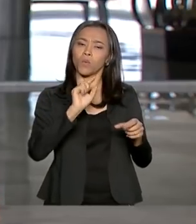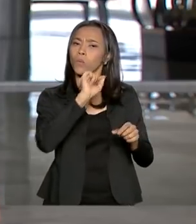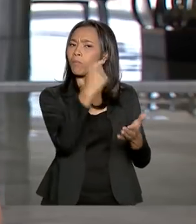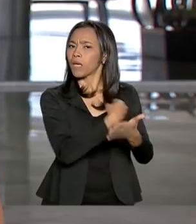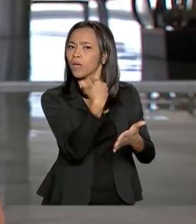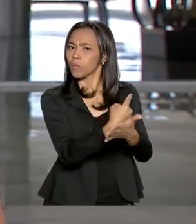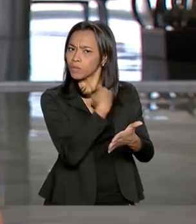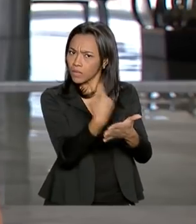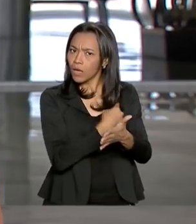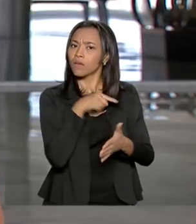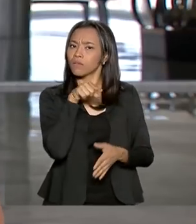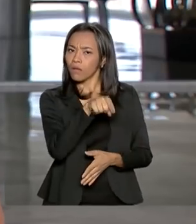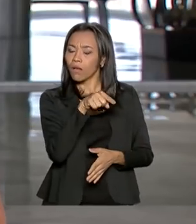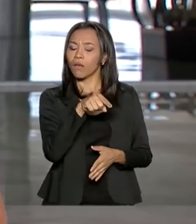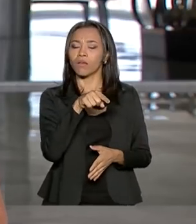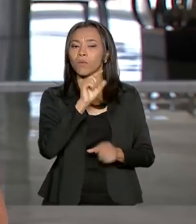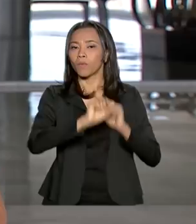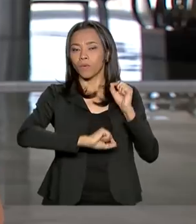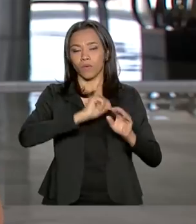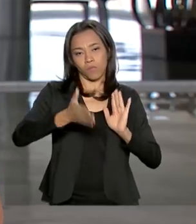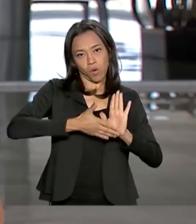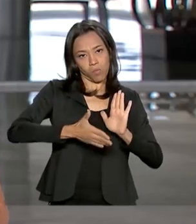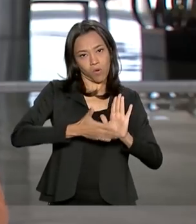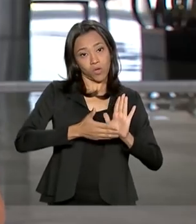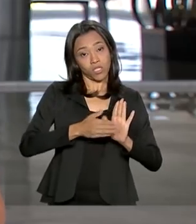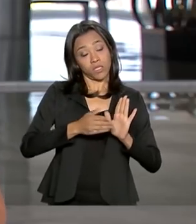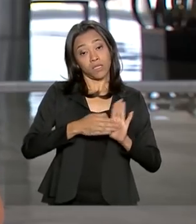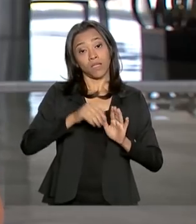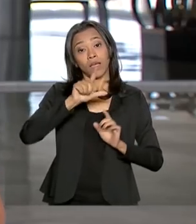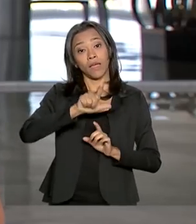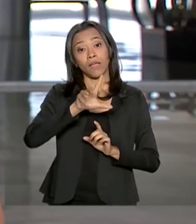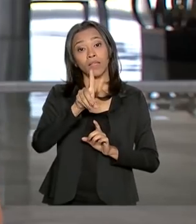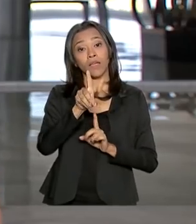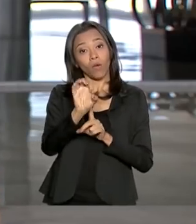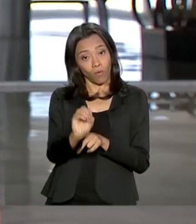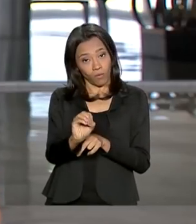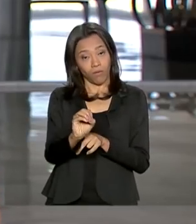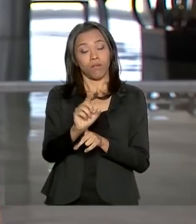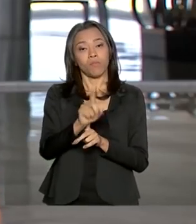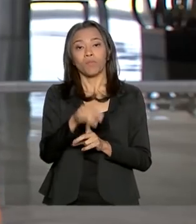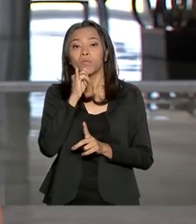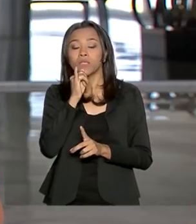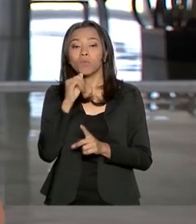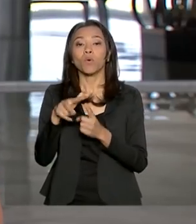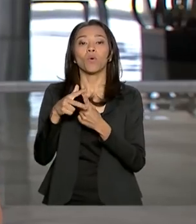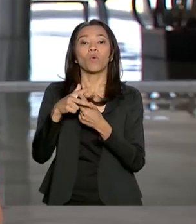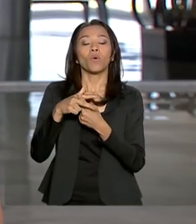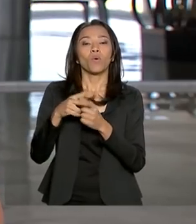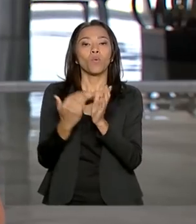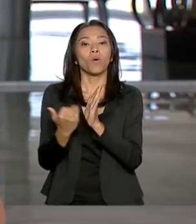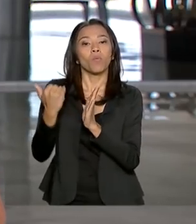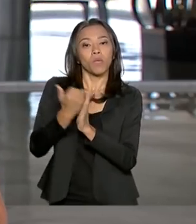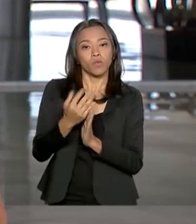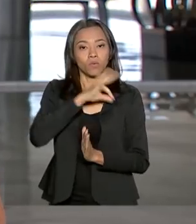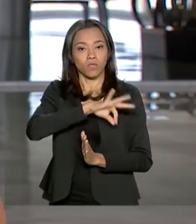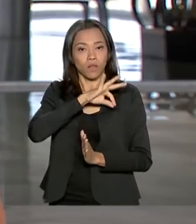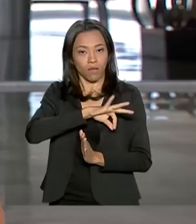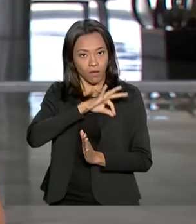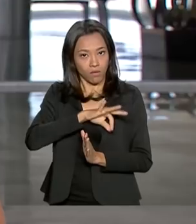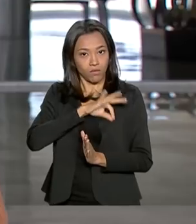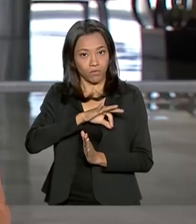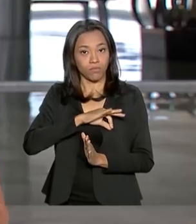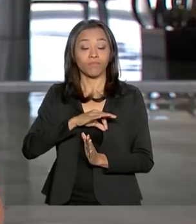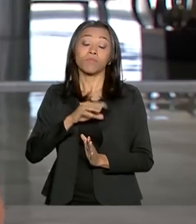questionado sobre as propostas da LDO, como, por exemplo, o reajuste do salário mínimo para R$.040